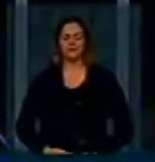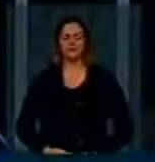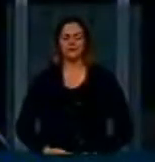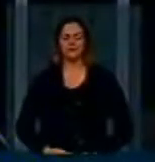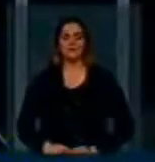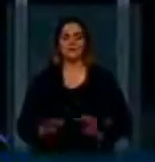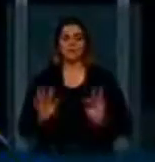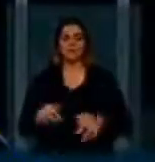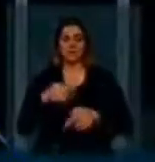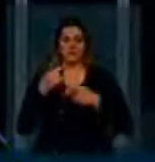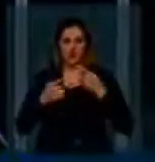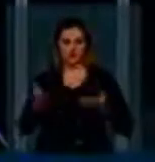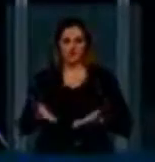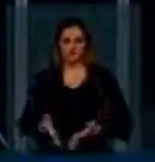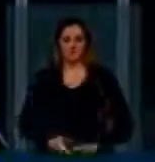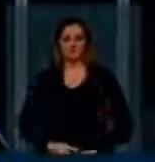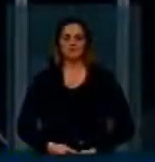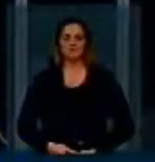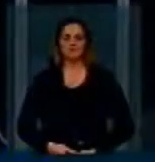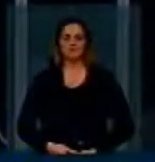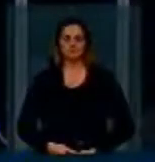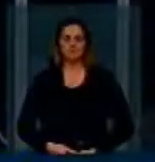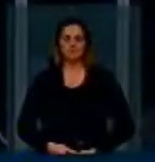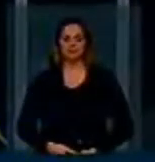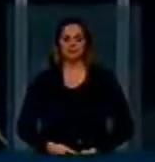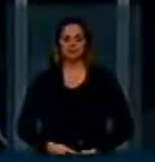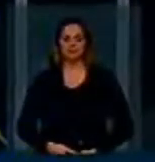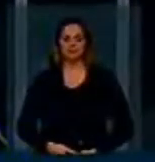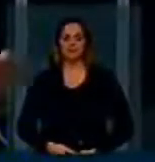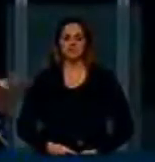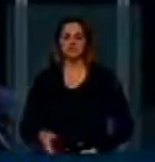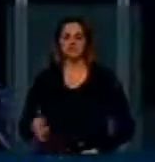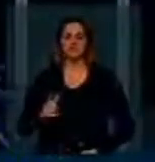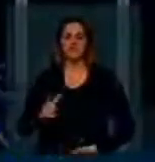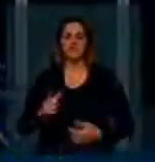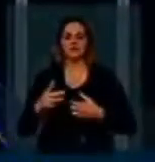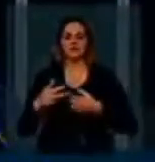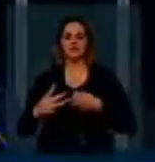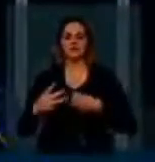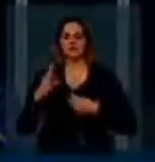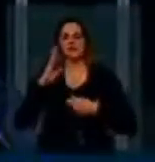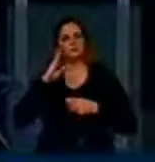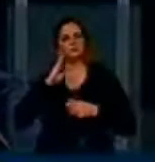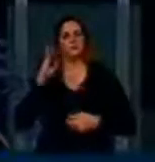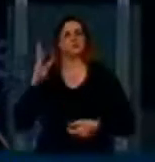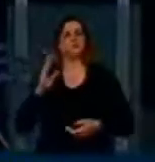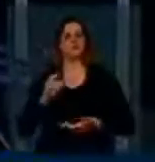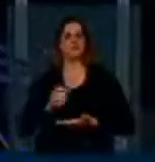Basicamente, nós temos três pilares que formam o marco civil da internet.